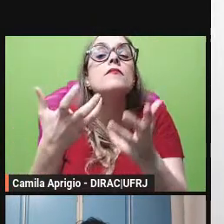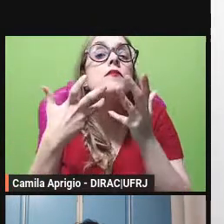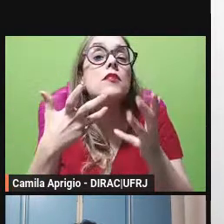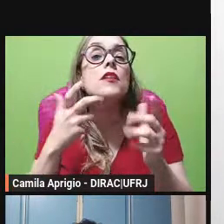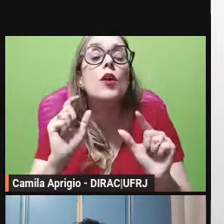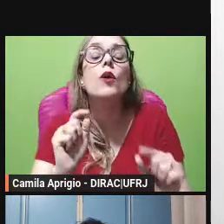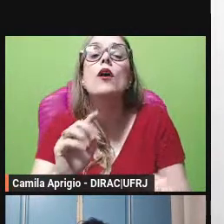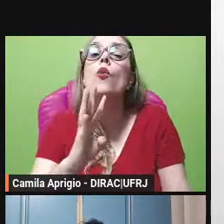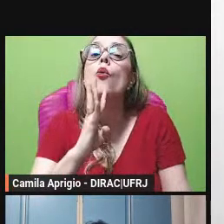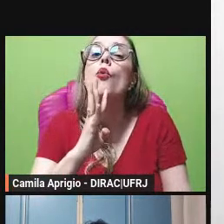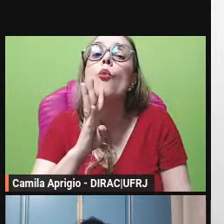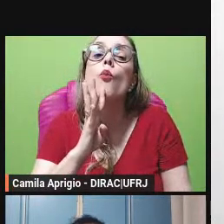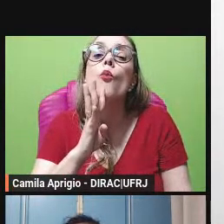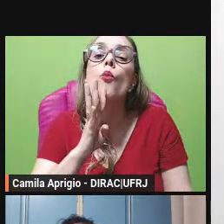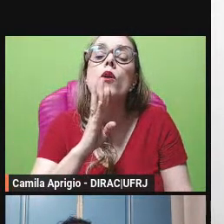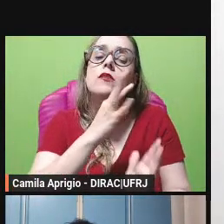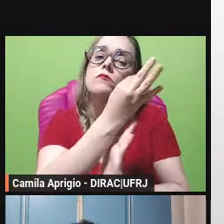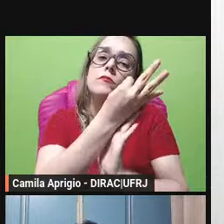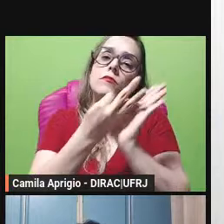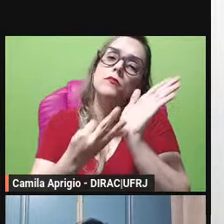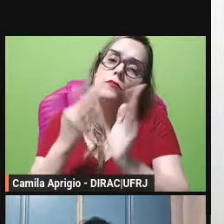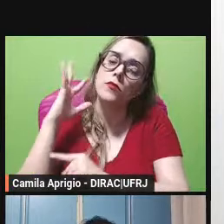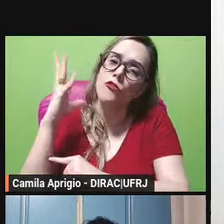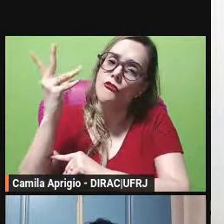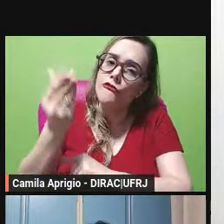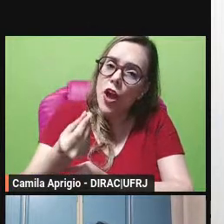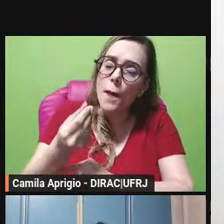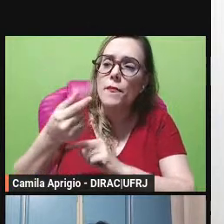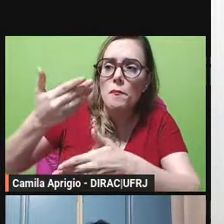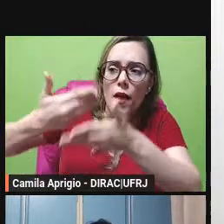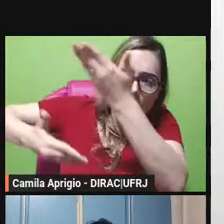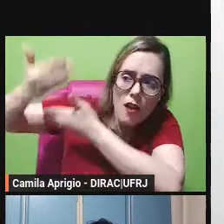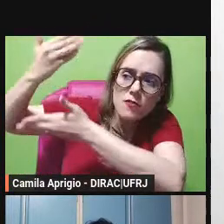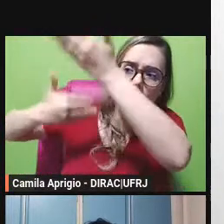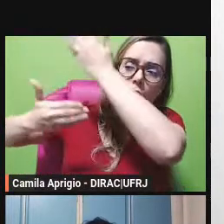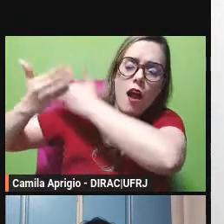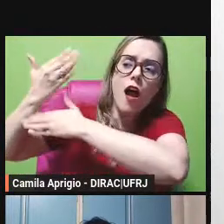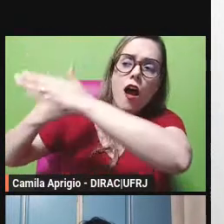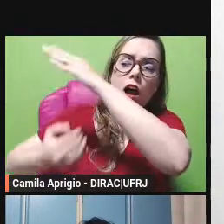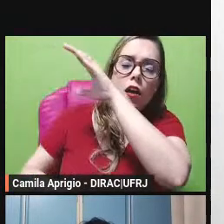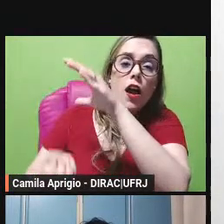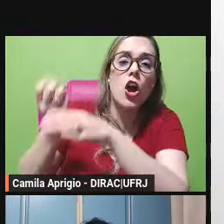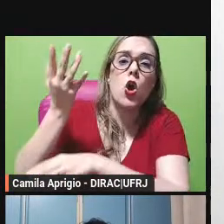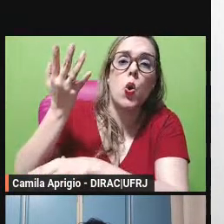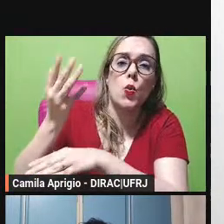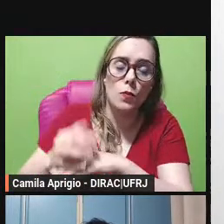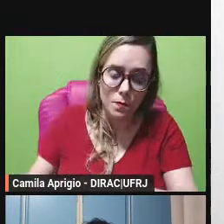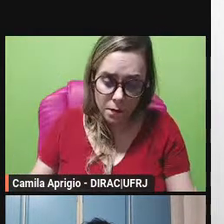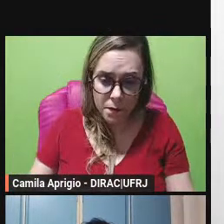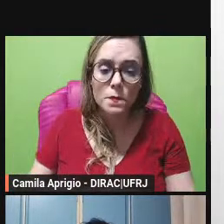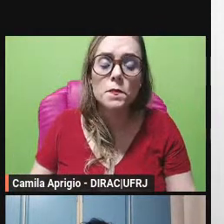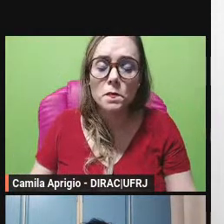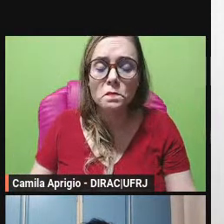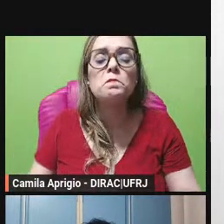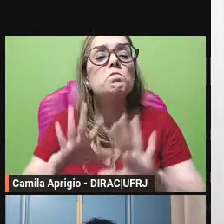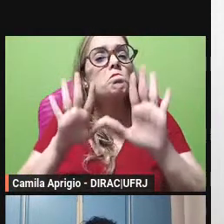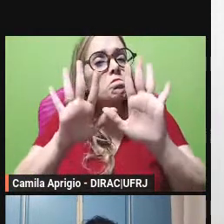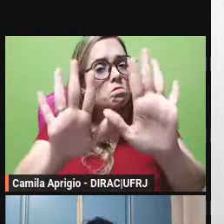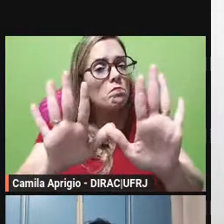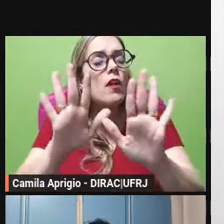lá na sua origem na sua tradição mas a fábula ela passa por uma grande